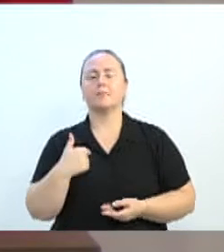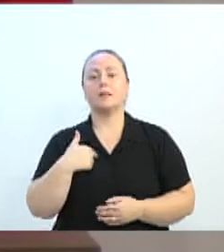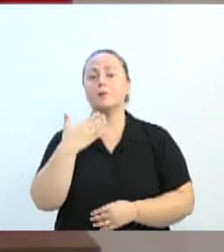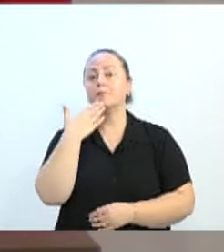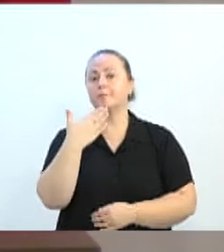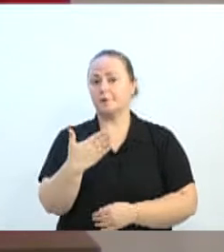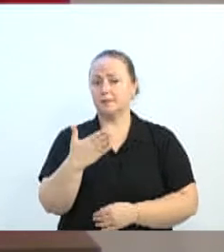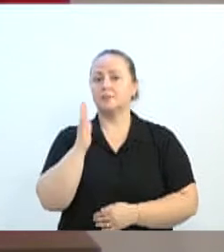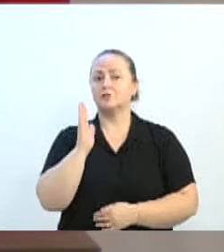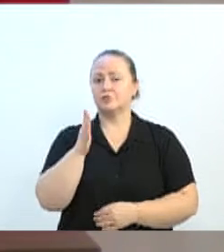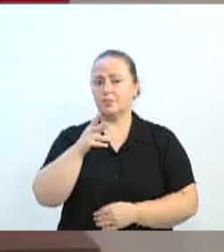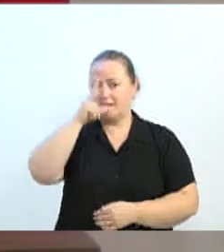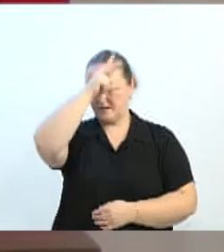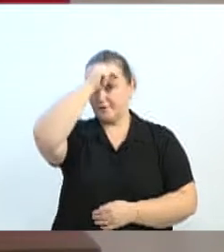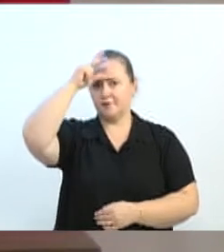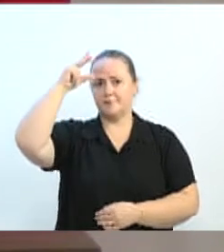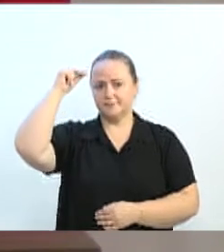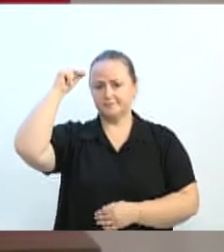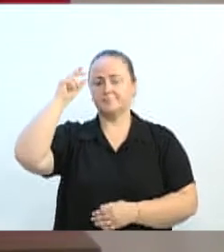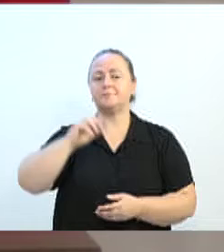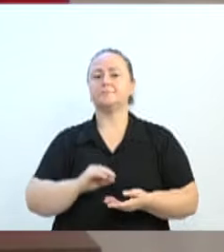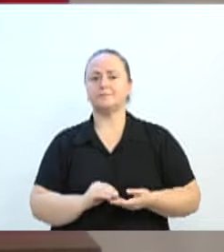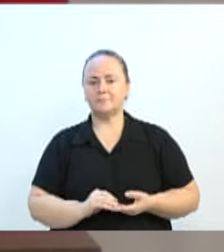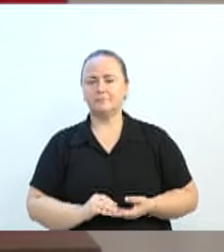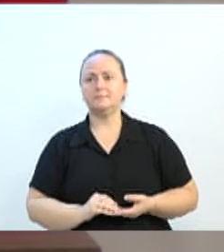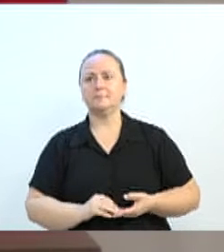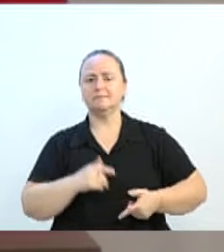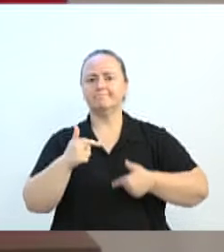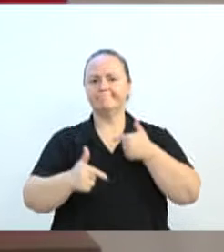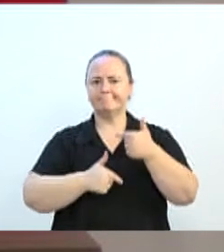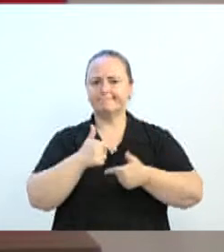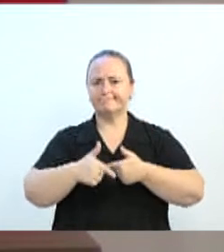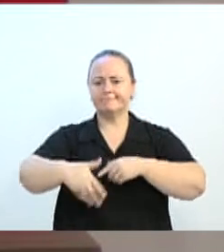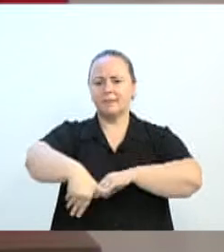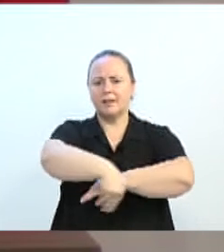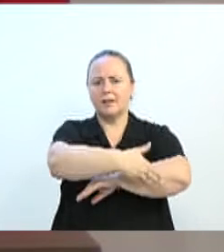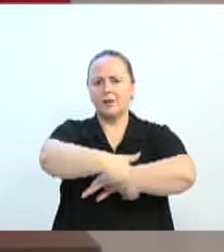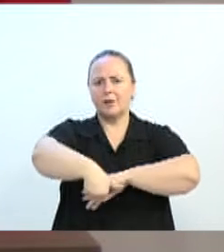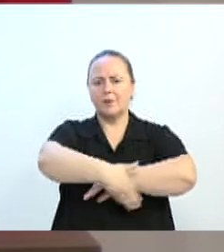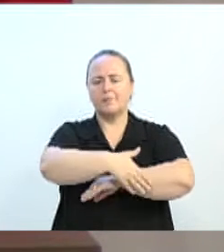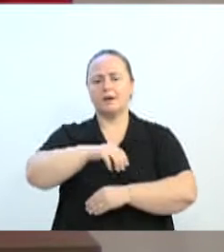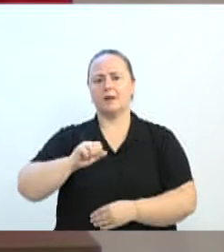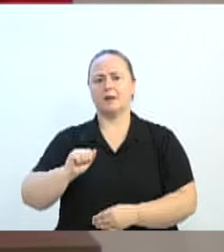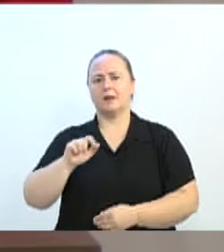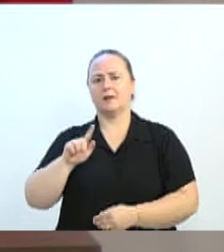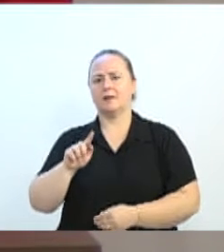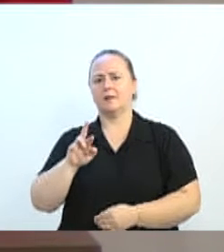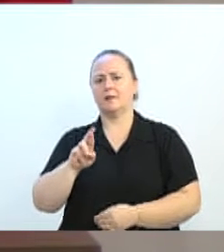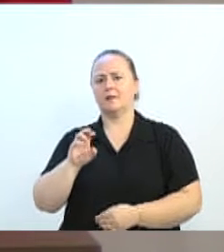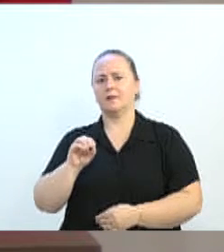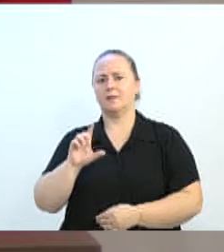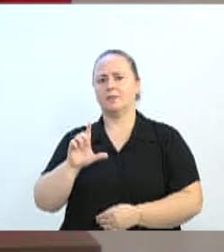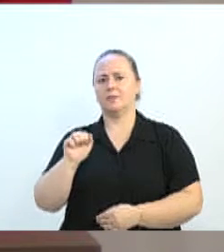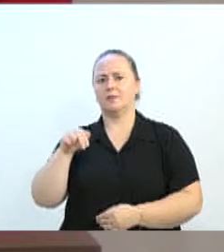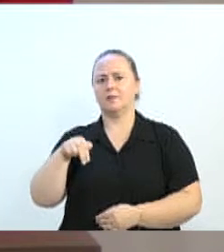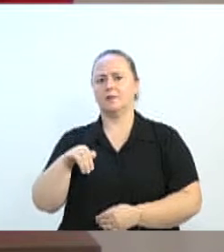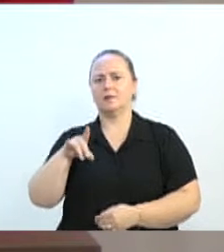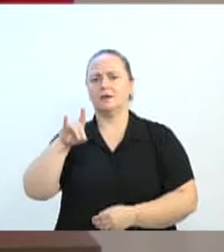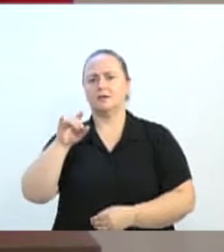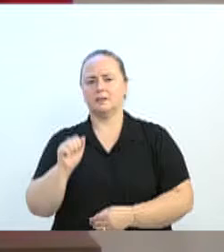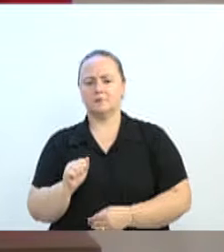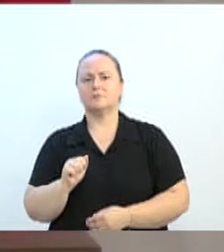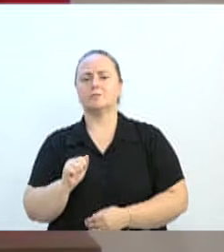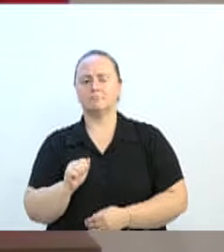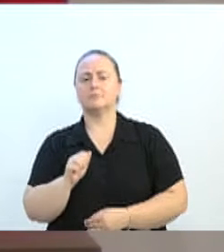ao Executivo trabalho na Rua Agrolândia, na região da Fortaleza. Essa rua foi acometida pelo trabalho da